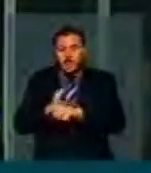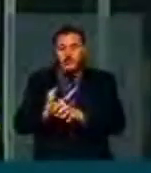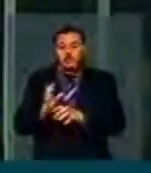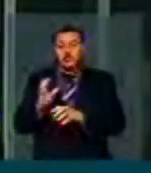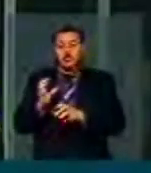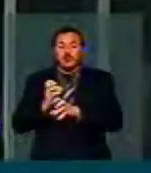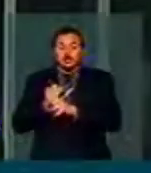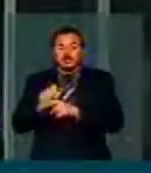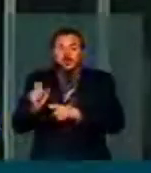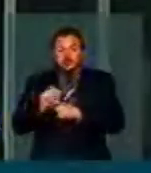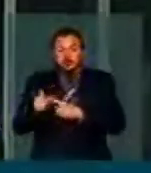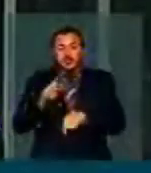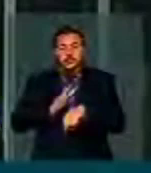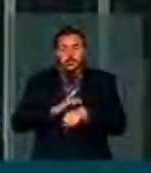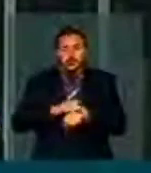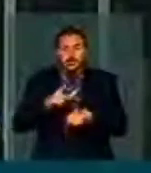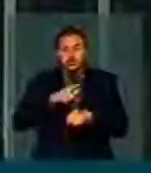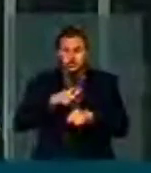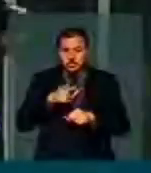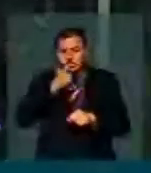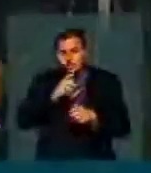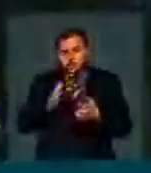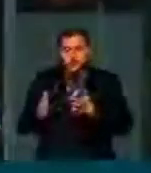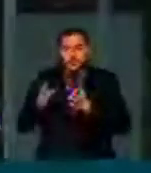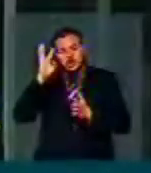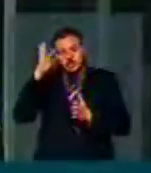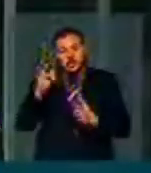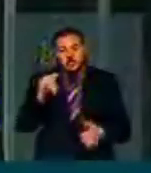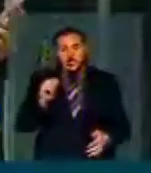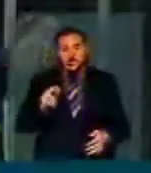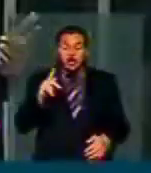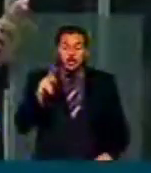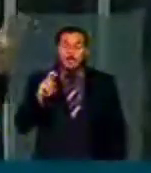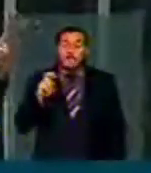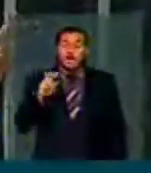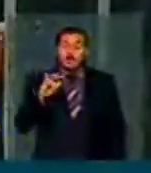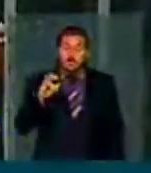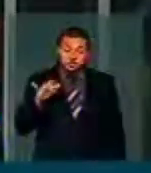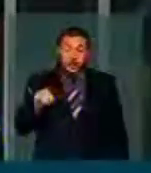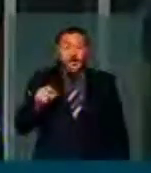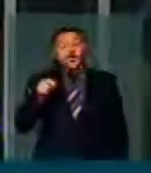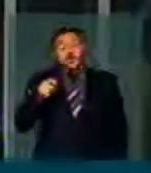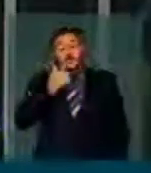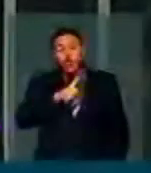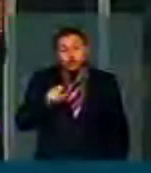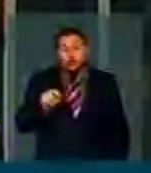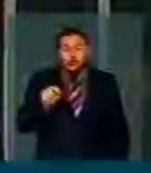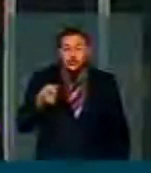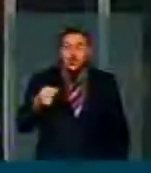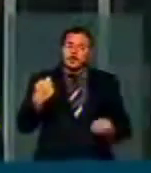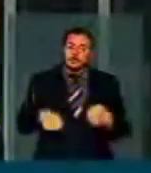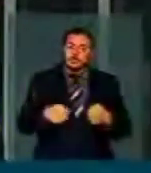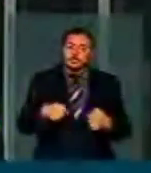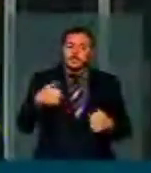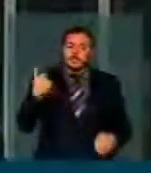homem encontra uma alternativa, uma porta de saída para o fator previdenciário. Para alcançar isso, o homem tem que ter 35